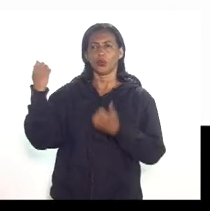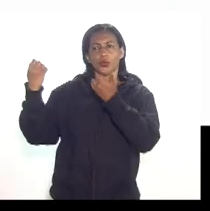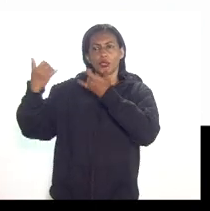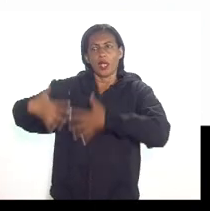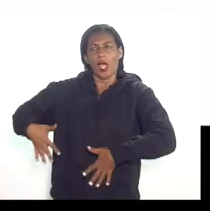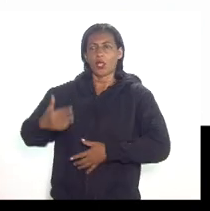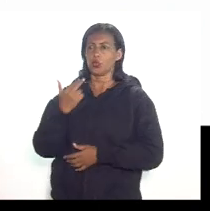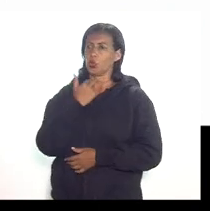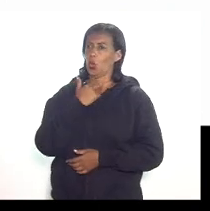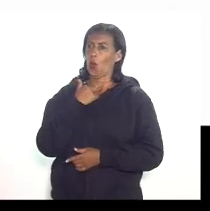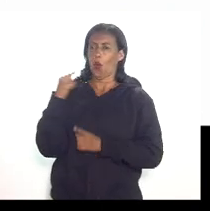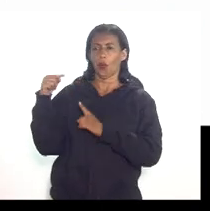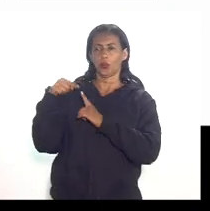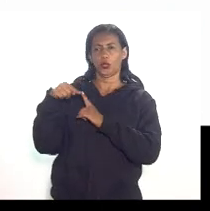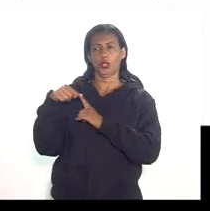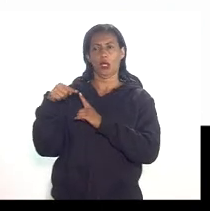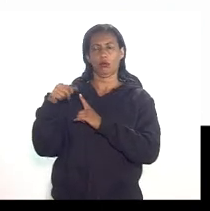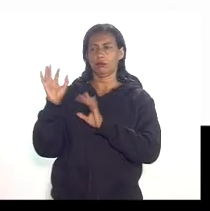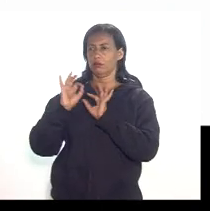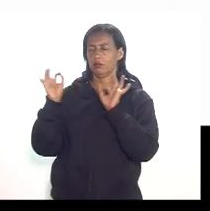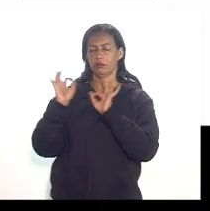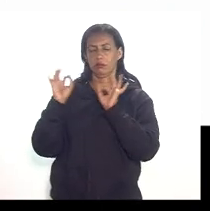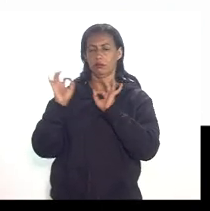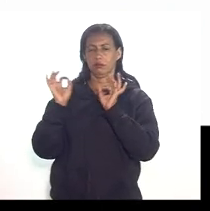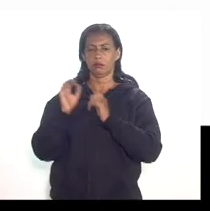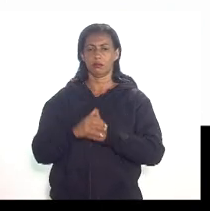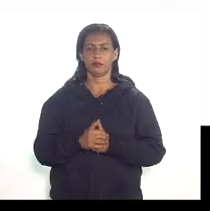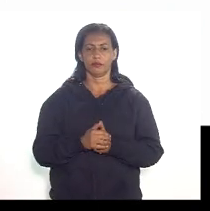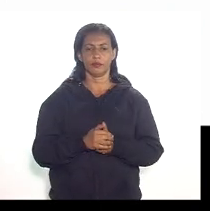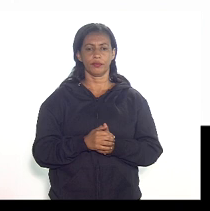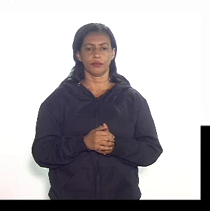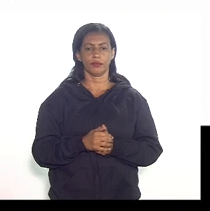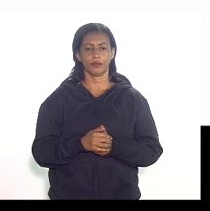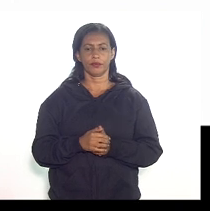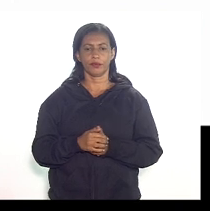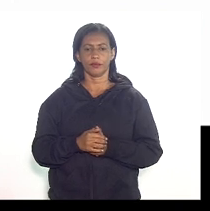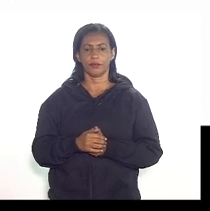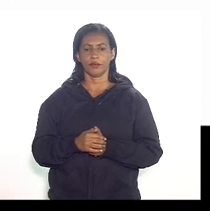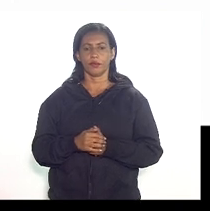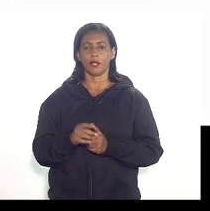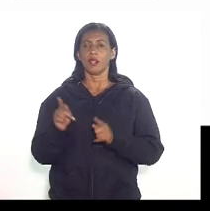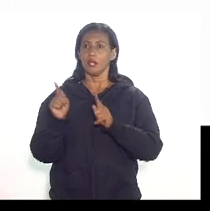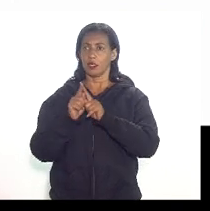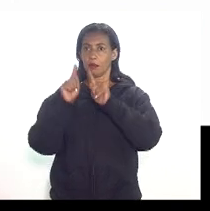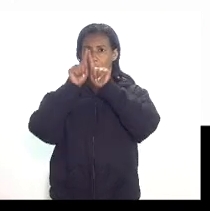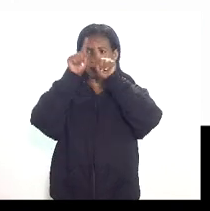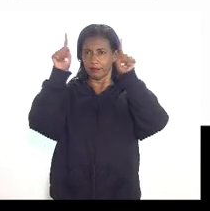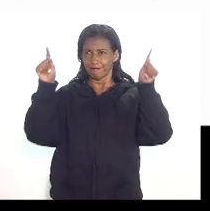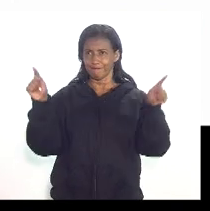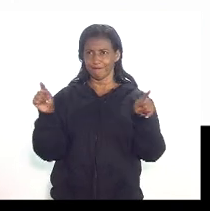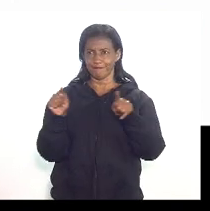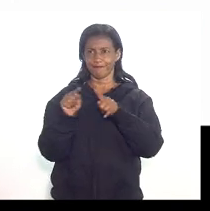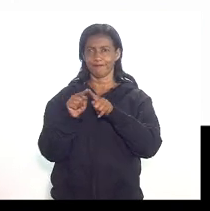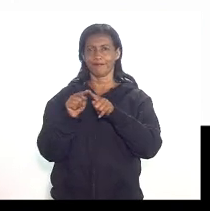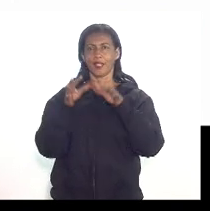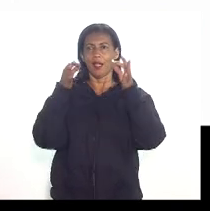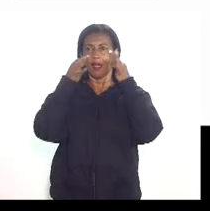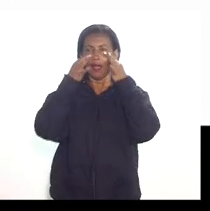ser objeto de dedução e ainda aqui nesse slide eu chamo atenção para o seguinte